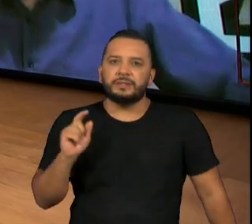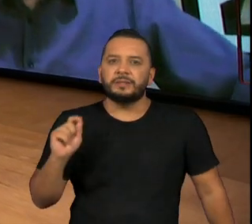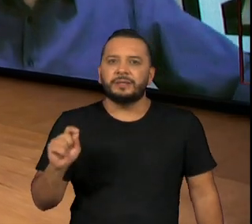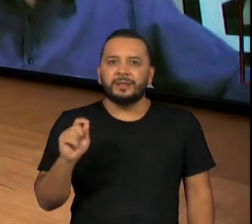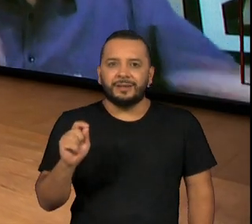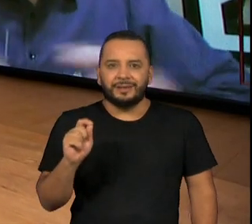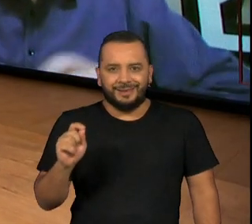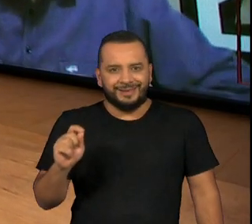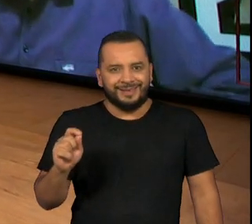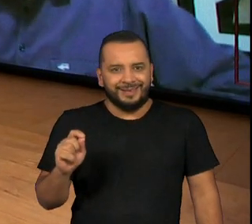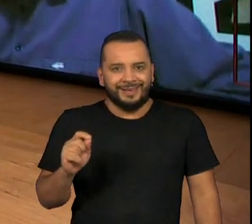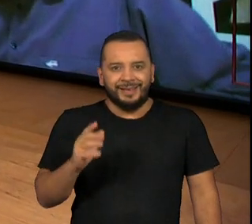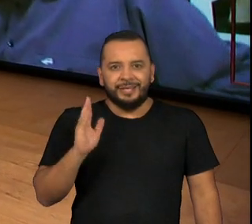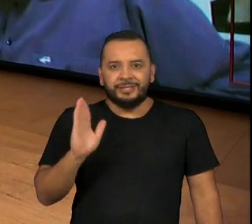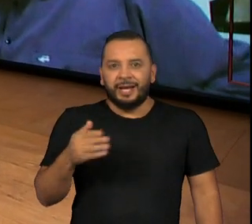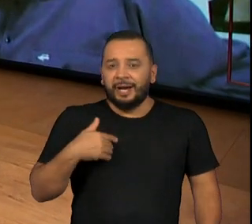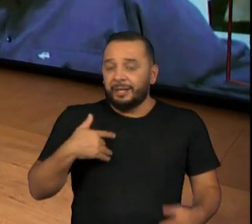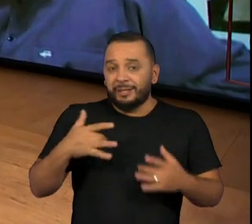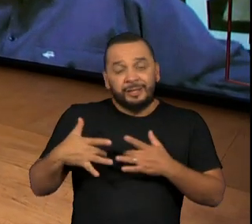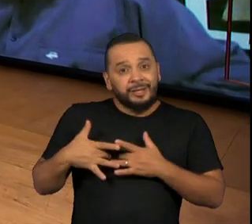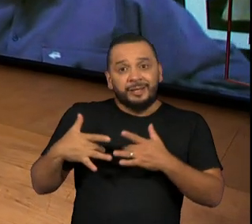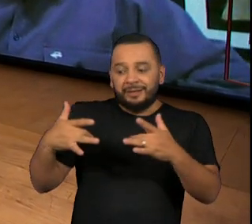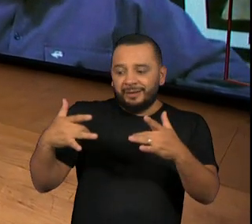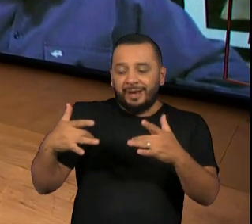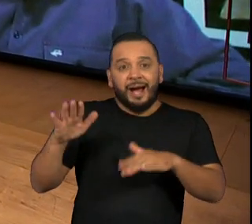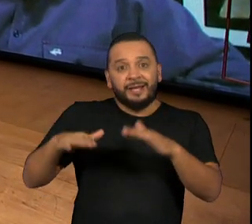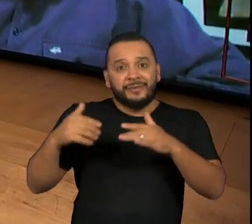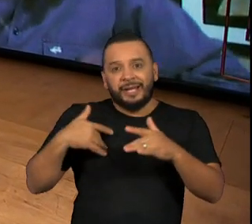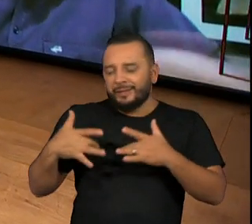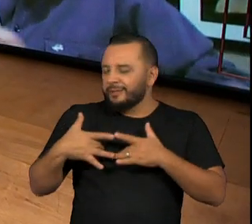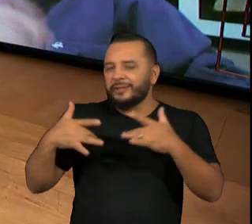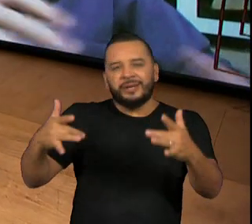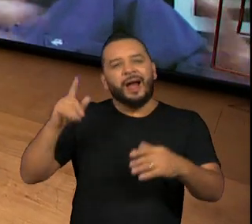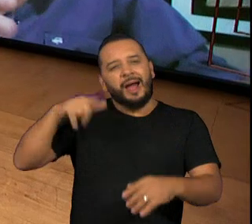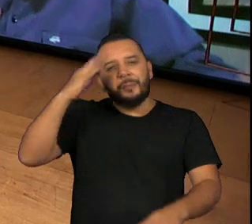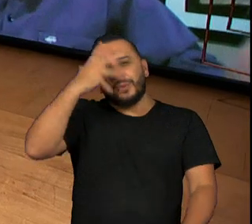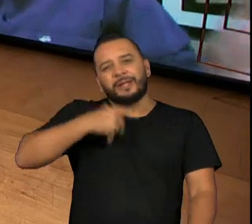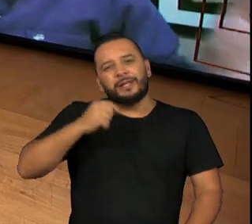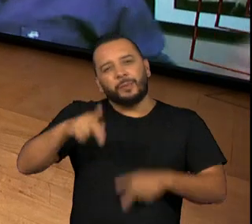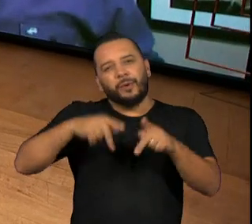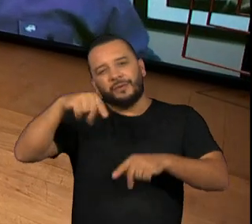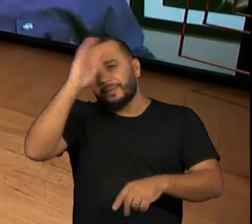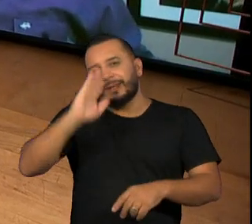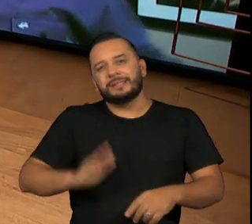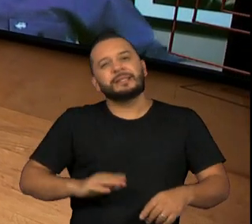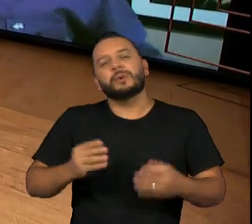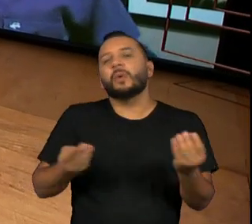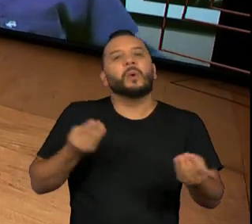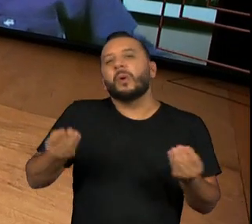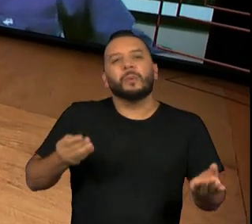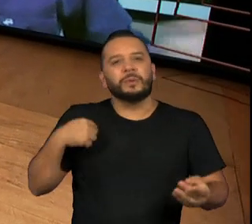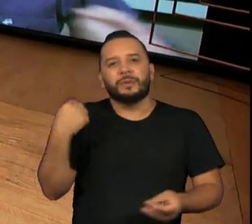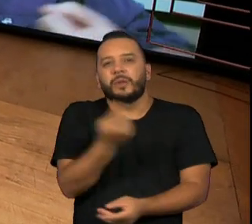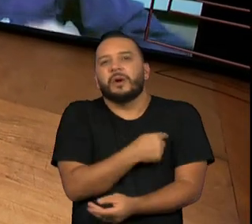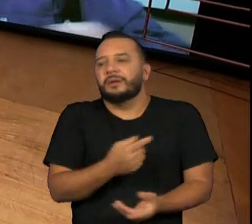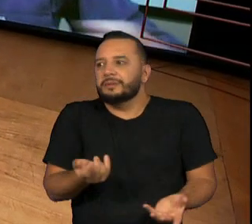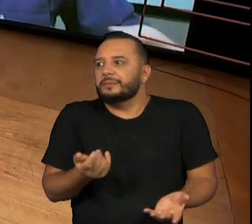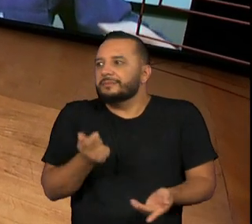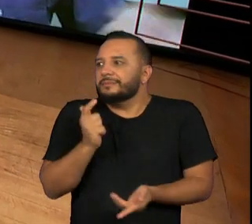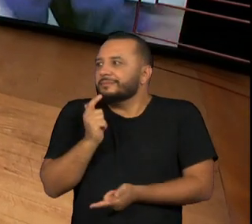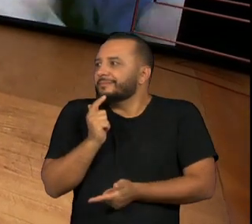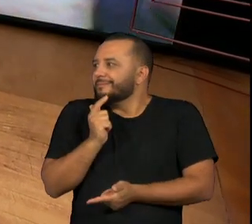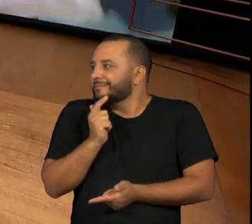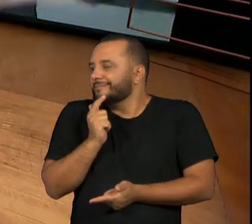se quebra numa generosidade tão bonita, né? O próprio povo brasileiro, como que a gente sai de uma situação